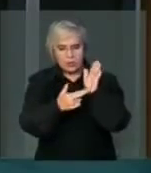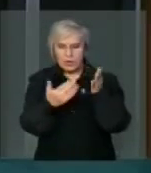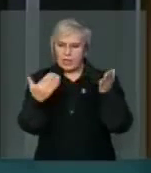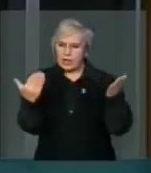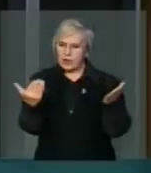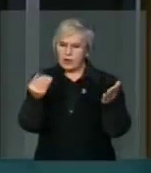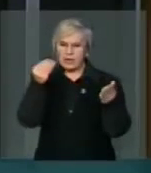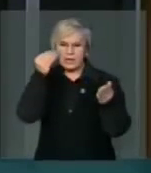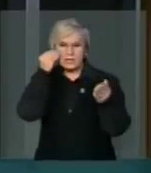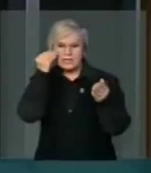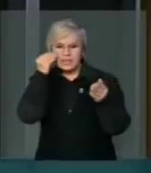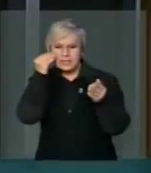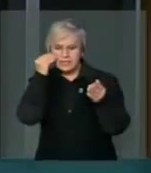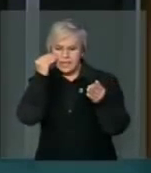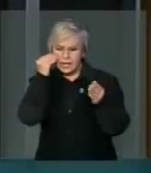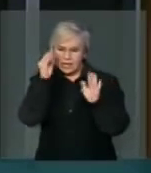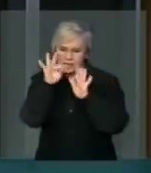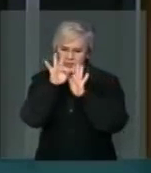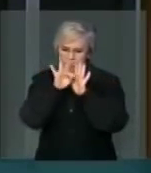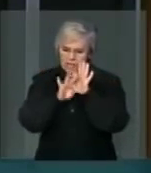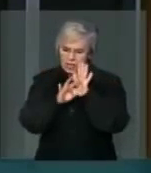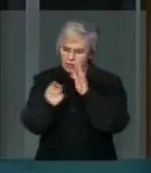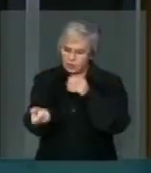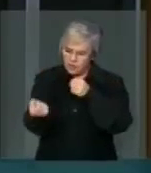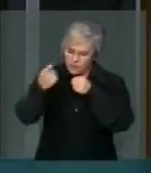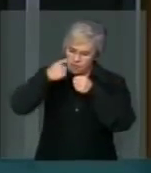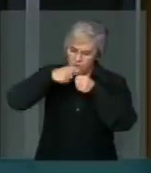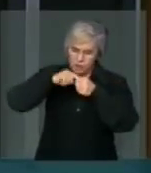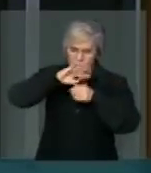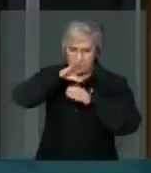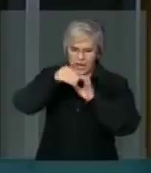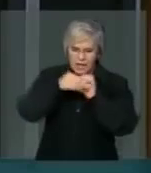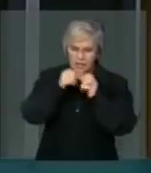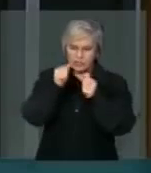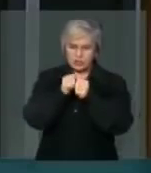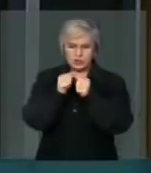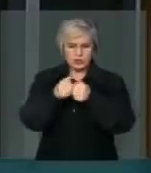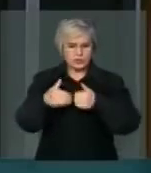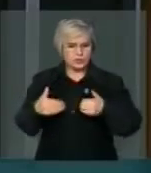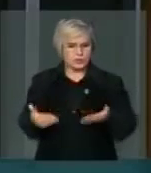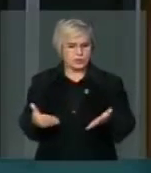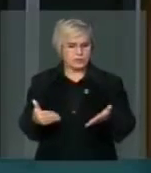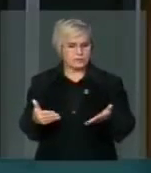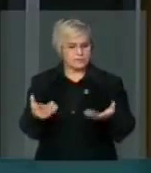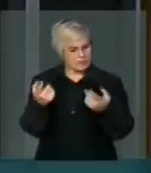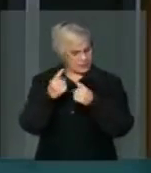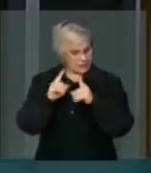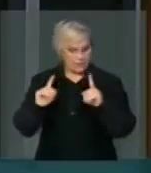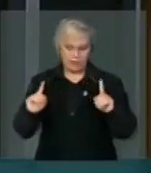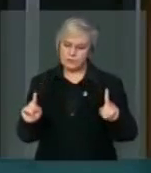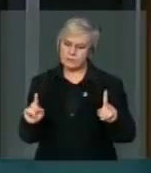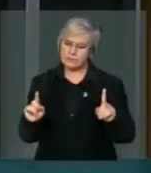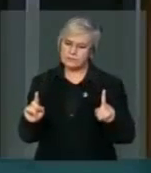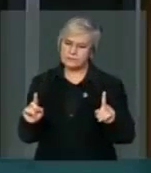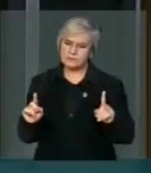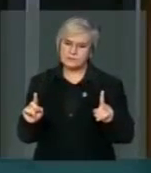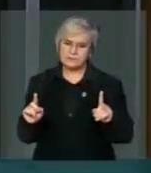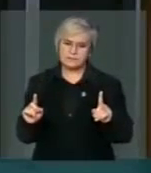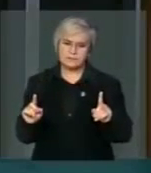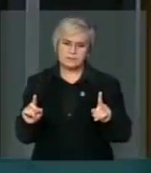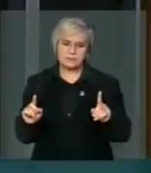recuperar textos, tentar rebaixar a radicalidade da proposta original.